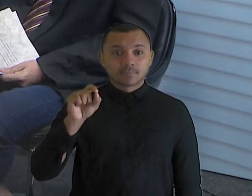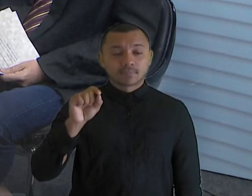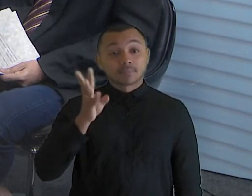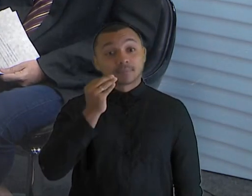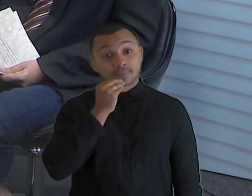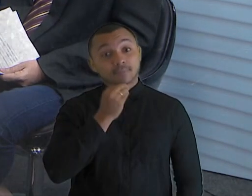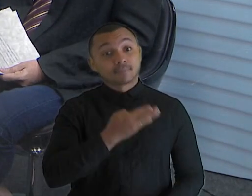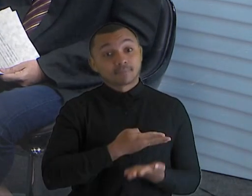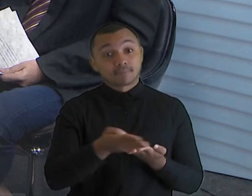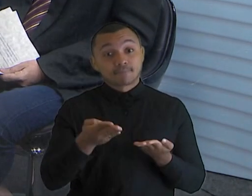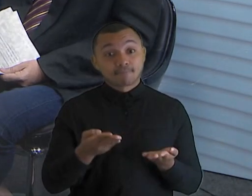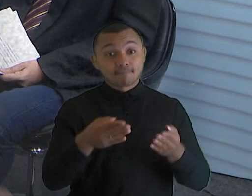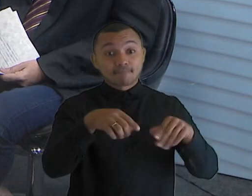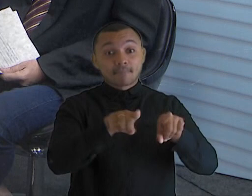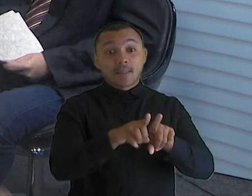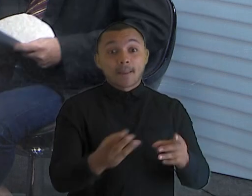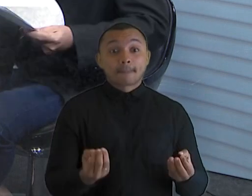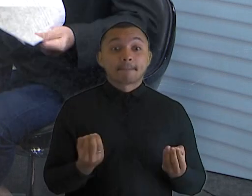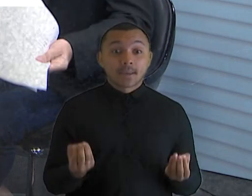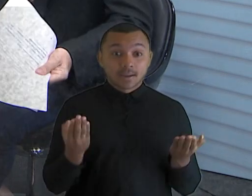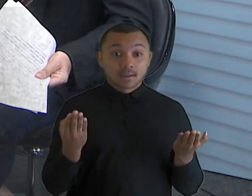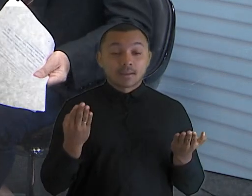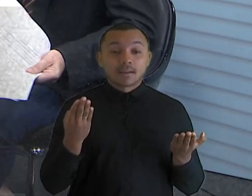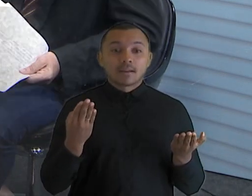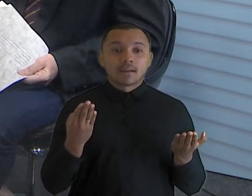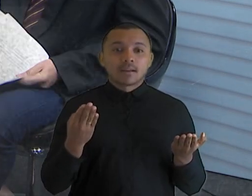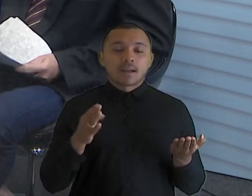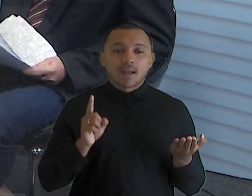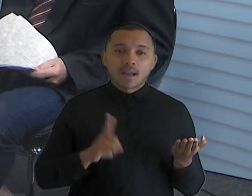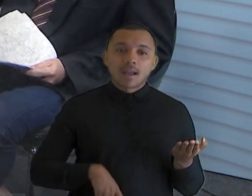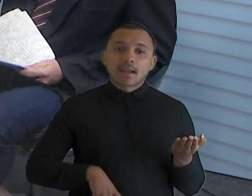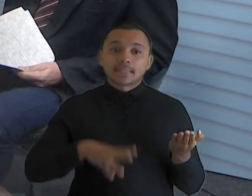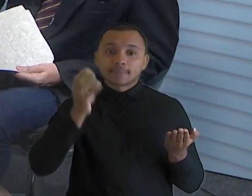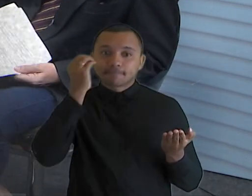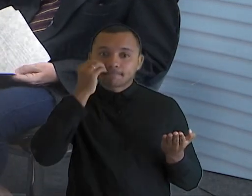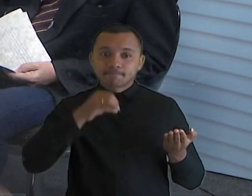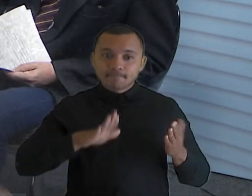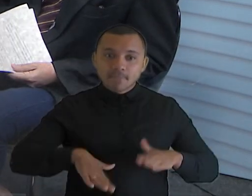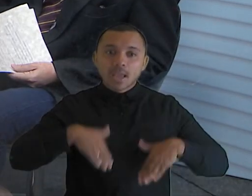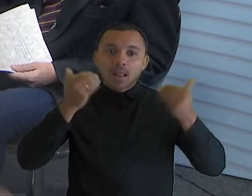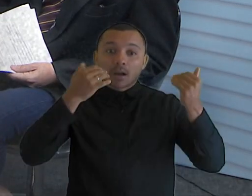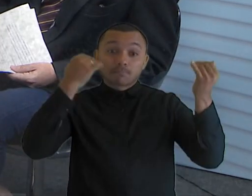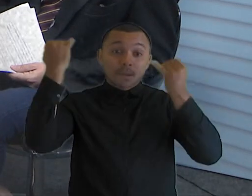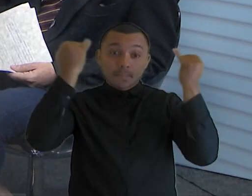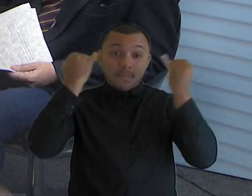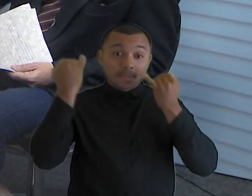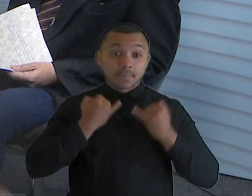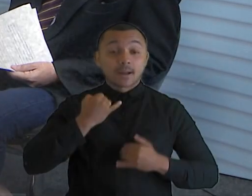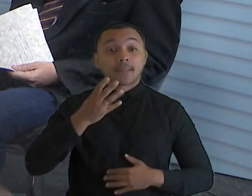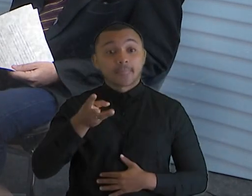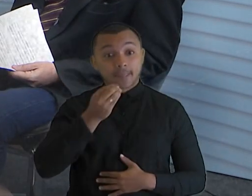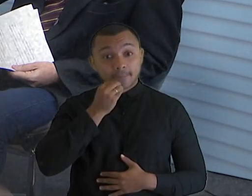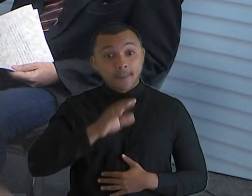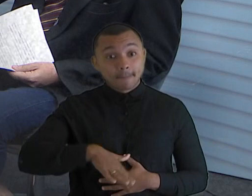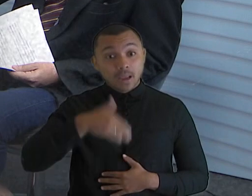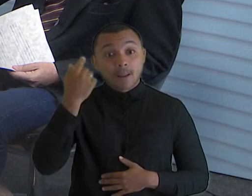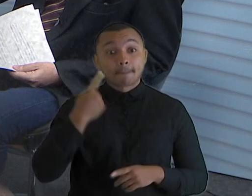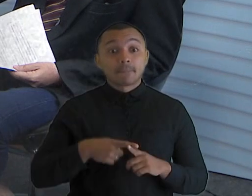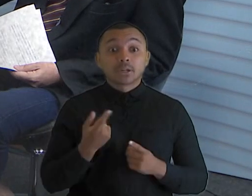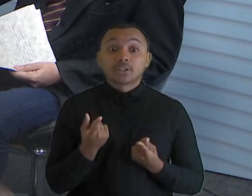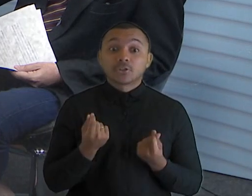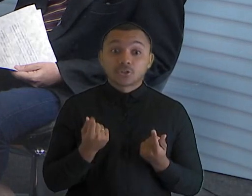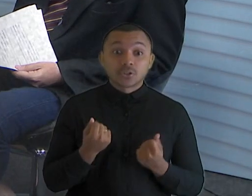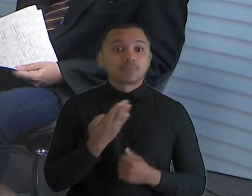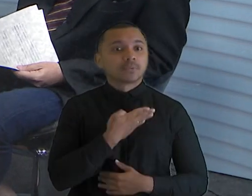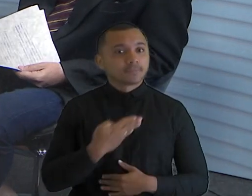parcerias para qualificar, melhorar a prestação de serviço, porque o dinheiro público, ele tem que ser